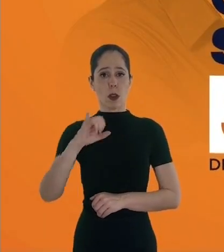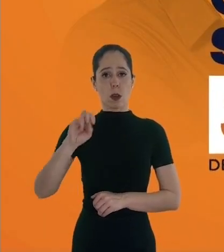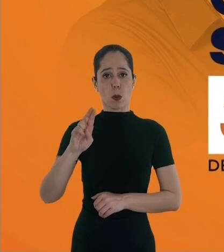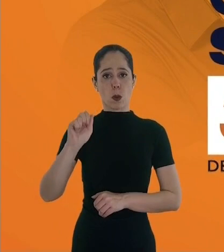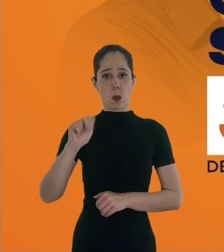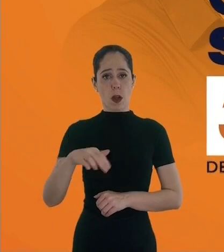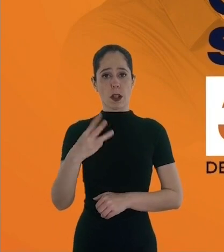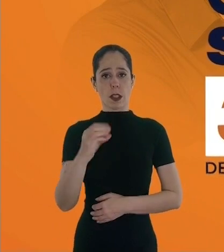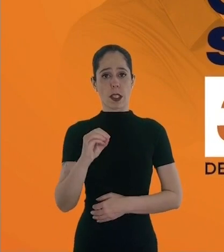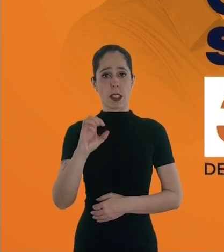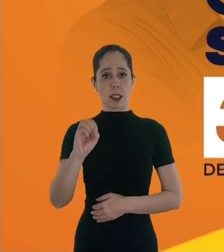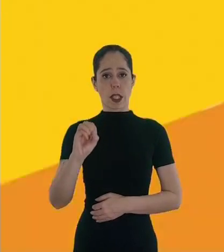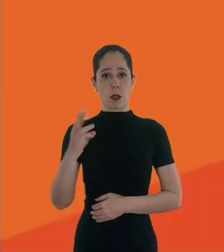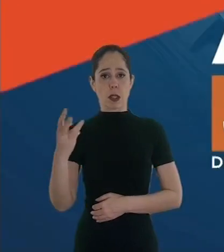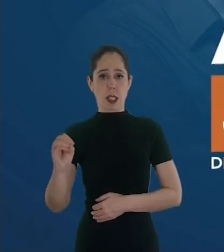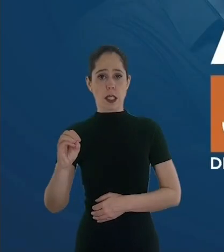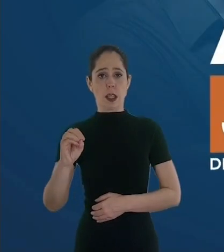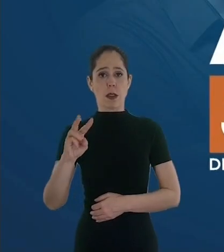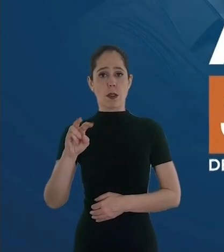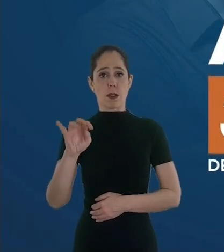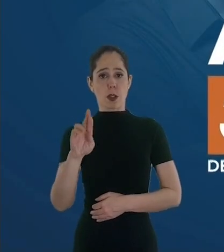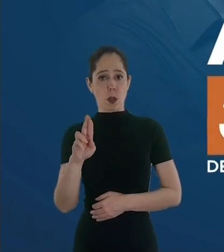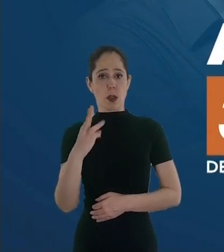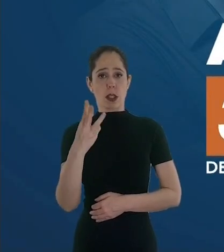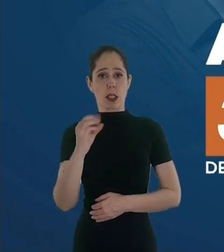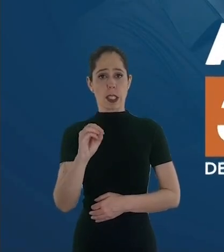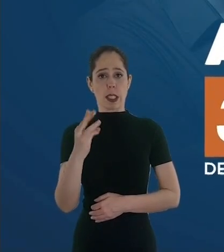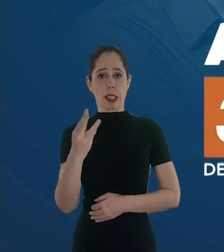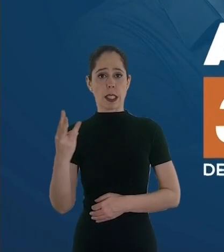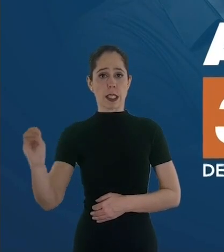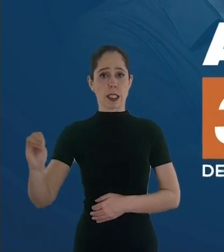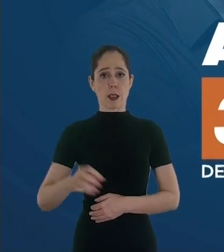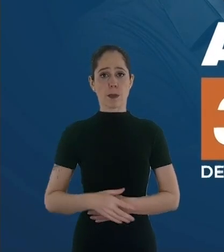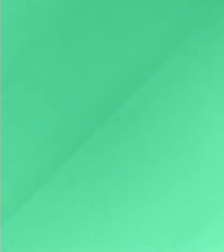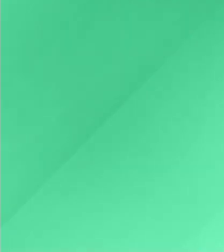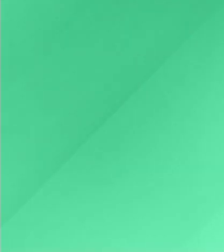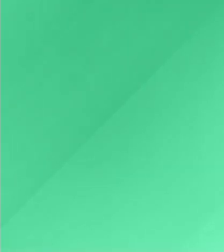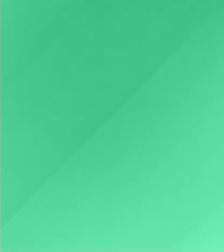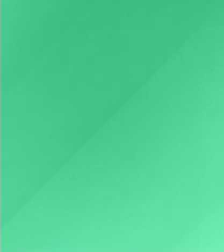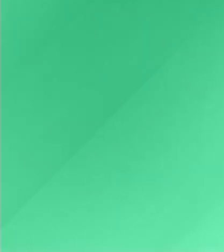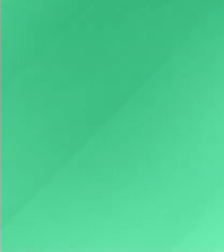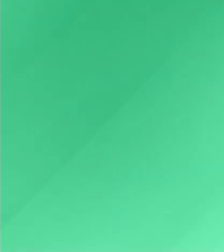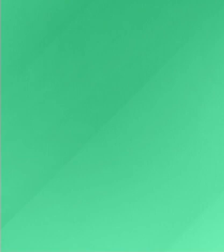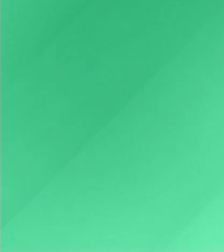Juan Saavedra, 30, 0, 30. Vitor Amaral, 33, 3, 0.